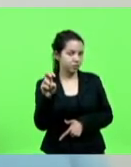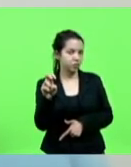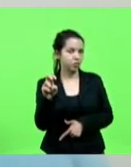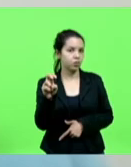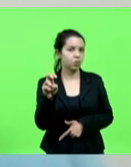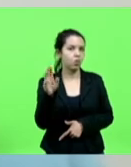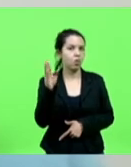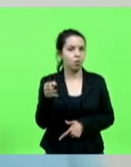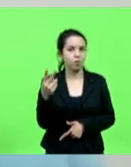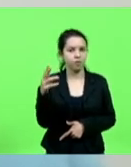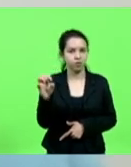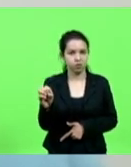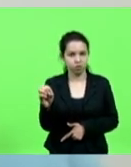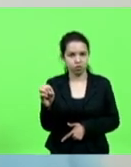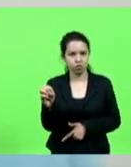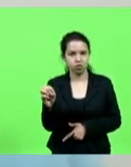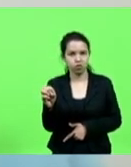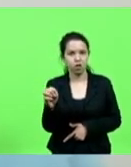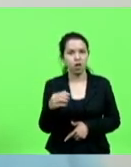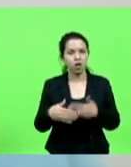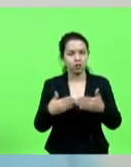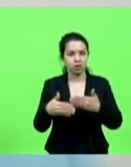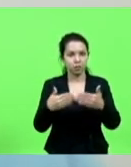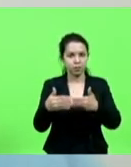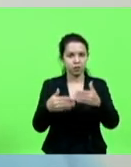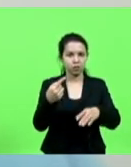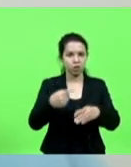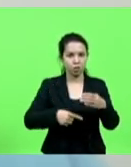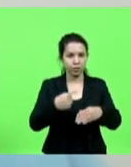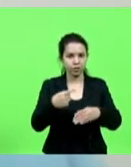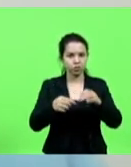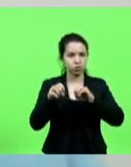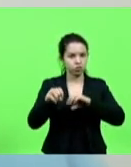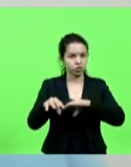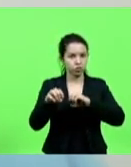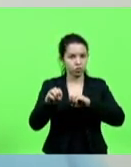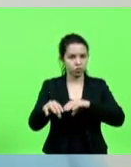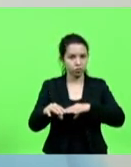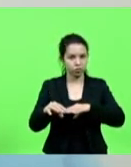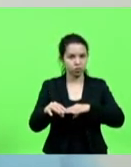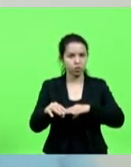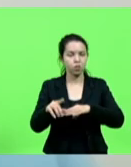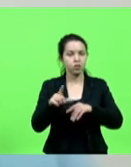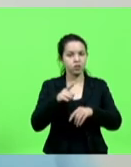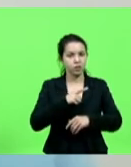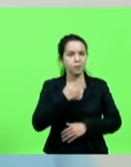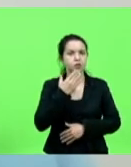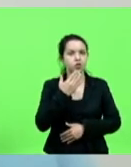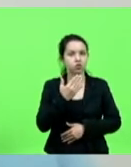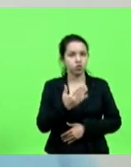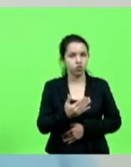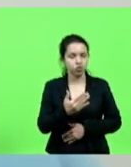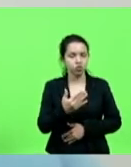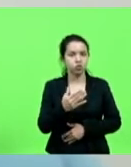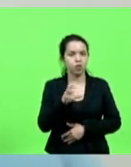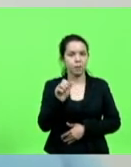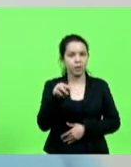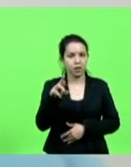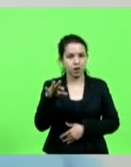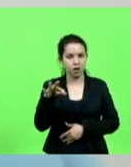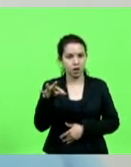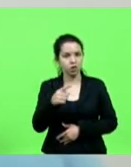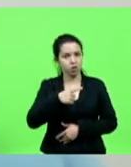nós temos ela tramitando na Comissão de Educação e houve um pedido da Camerata para que a gente pautasse,